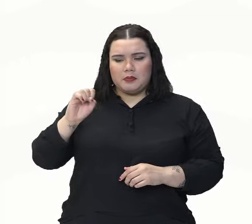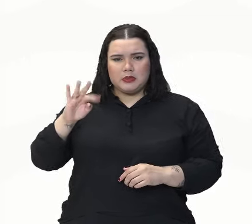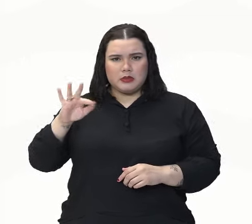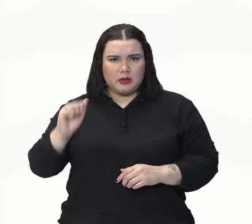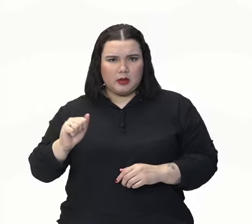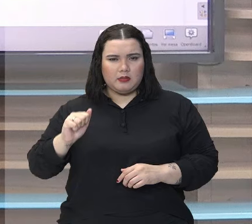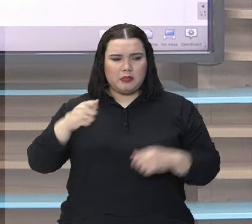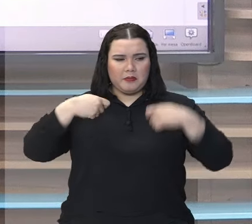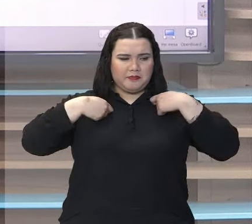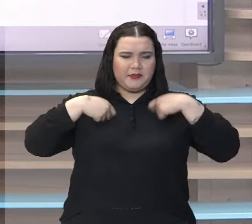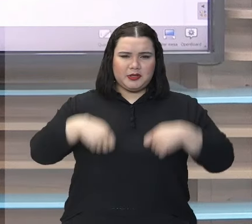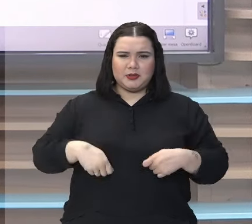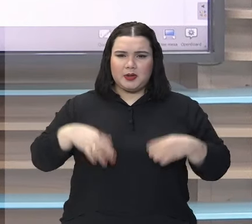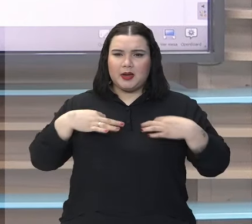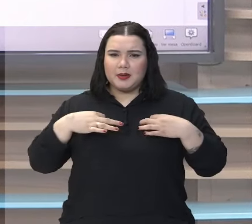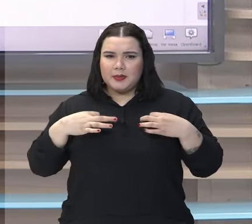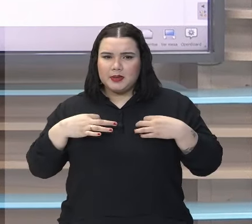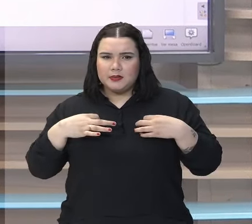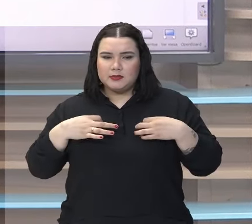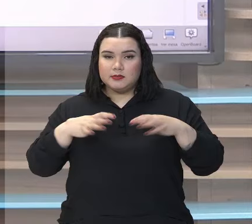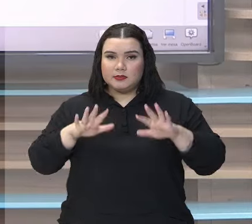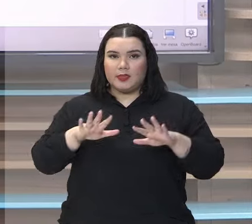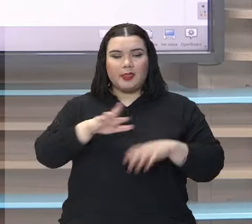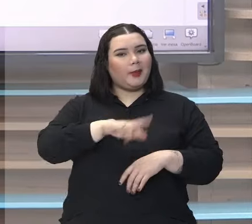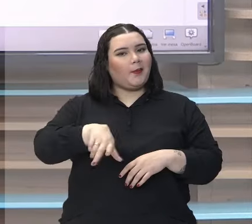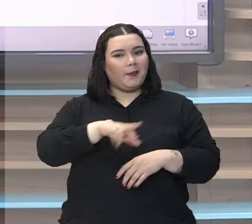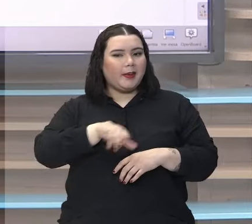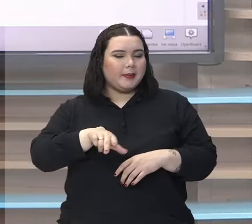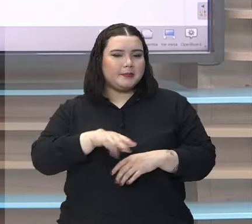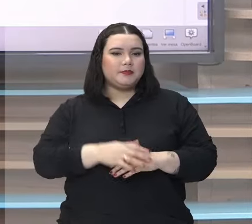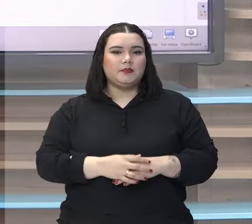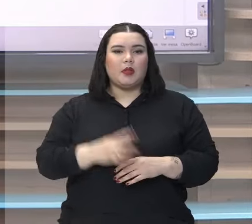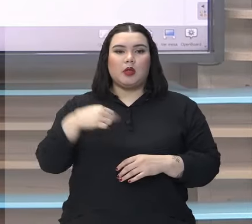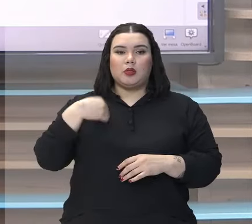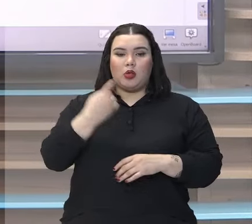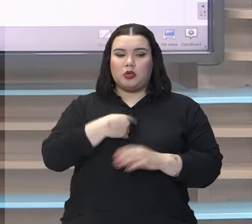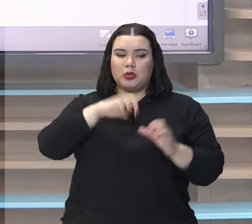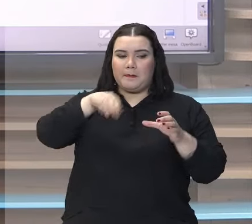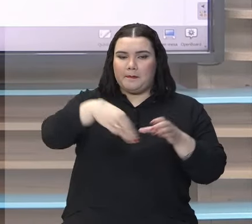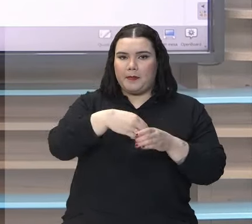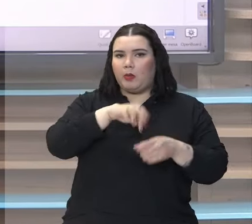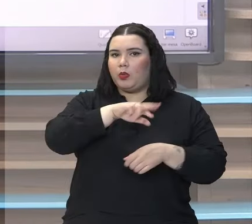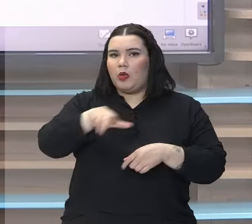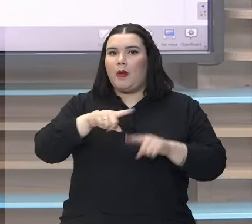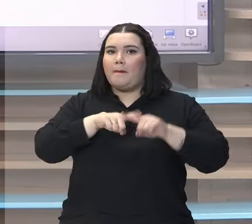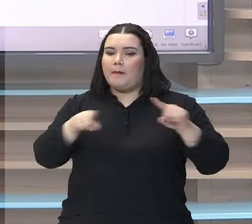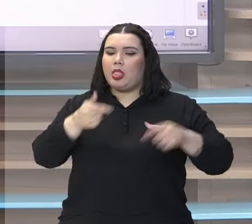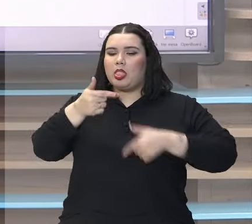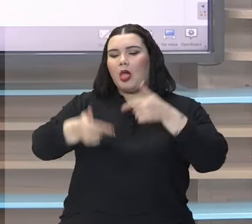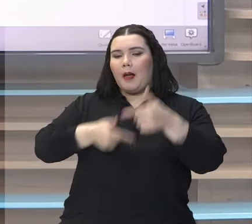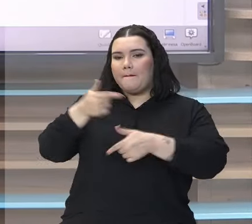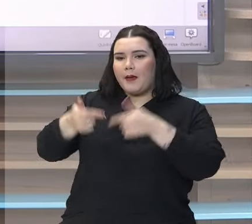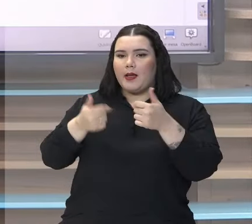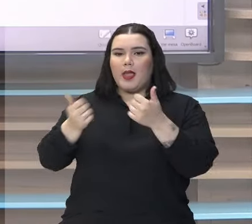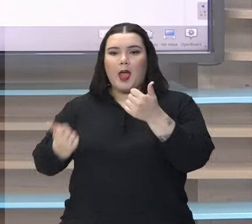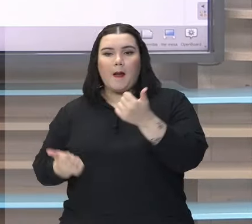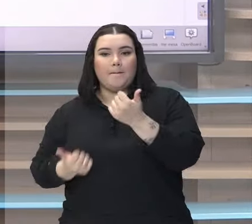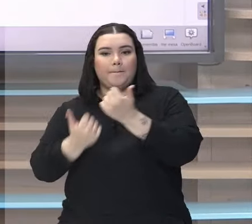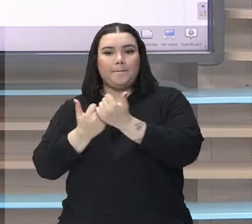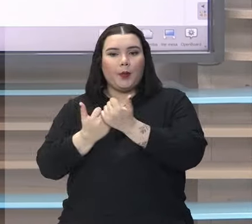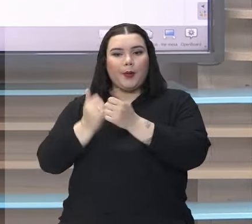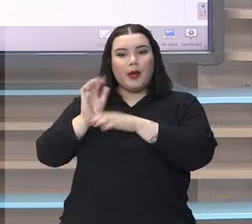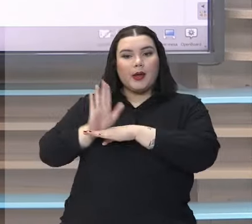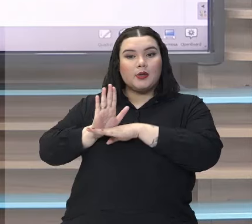ONG, mas a gente trabalha, a gente ajuda o outro, a gente faz parte de um